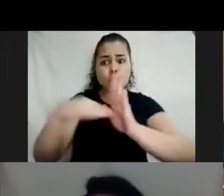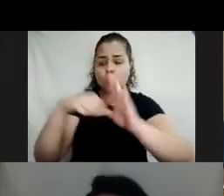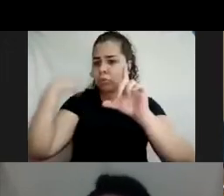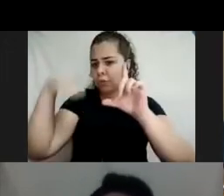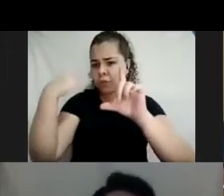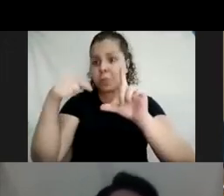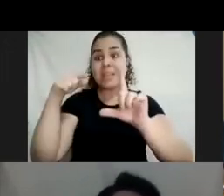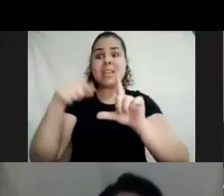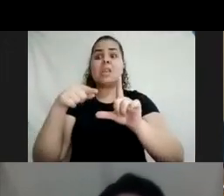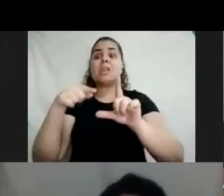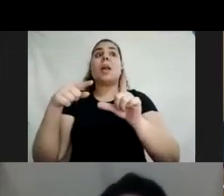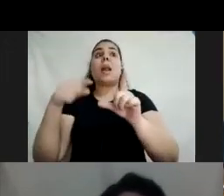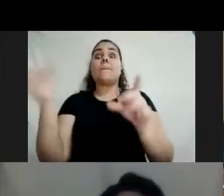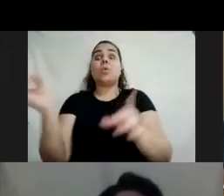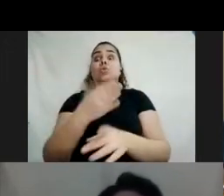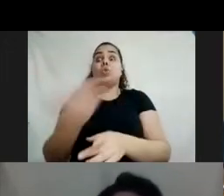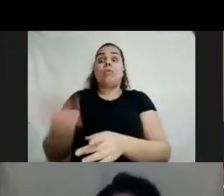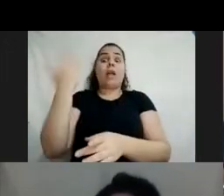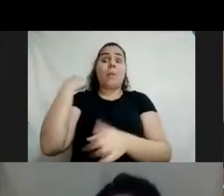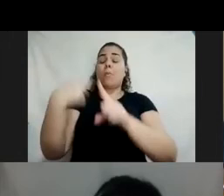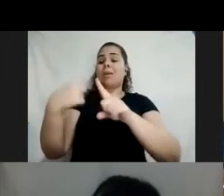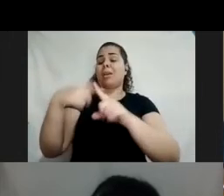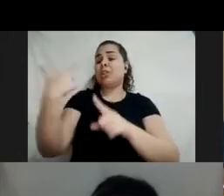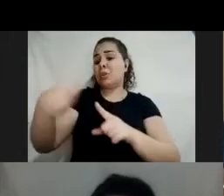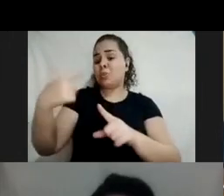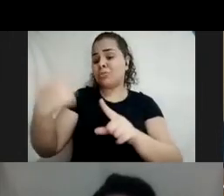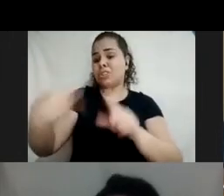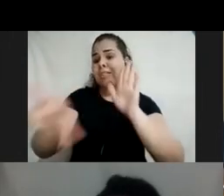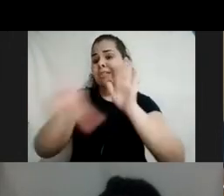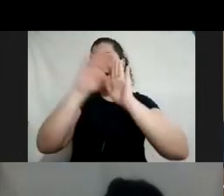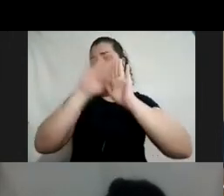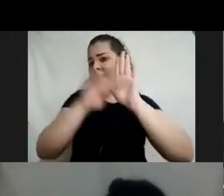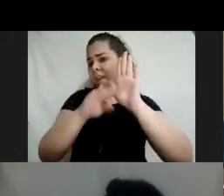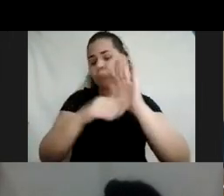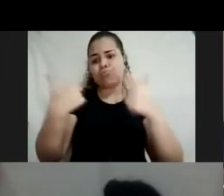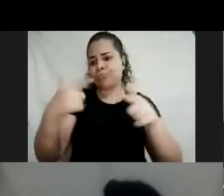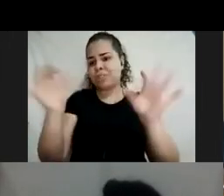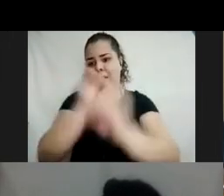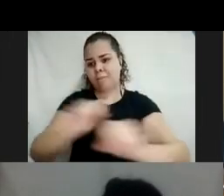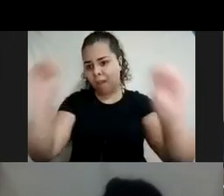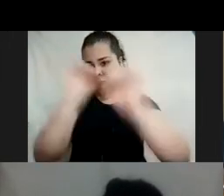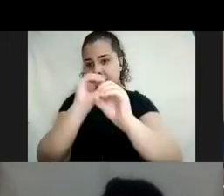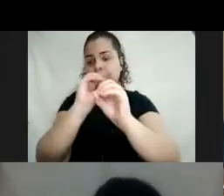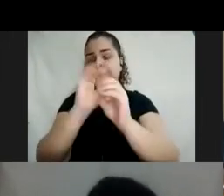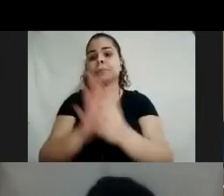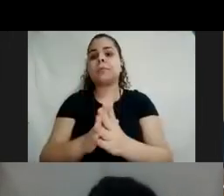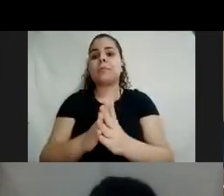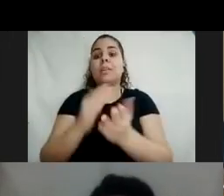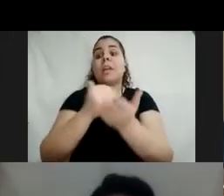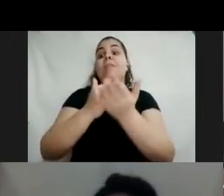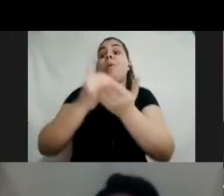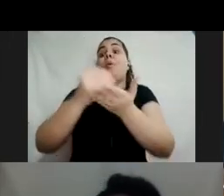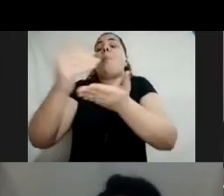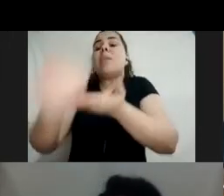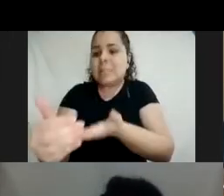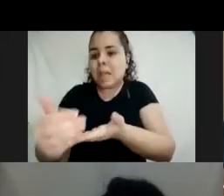inovador na época, porque ainda não tinham essas diretrizes por parte da Ancine, enfim, isso ainda, quer dizer, ainda é uma grande novidade,